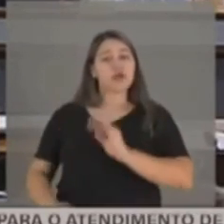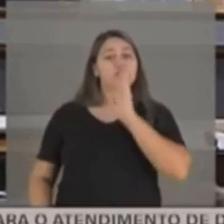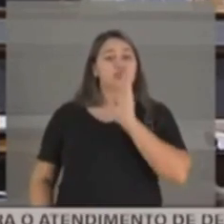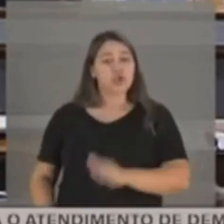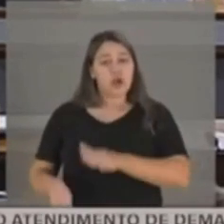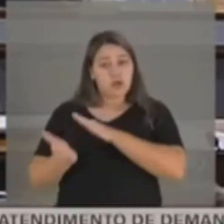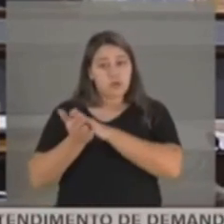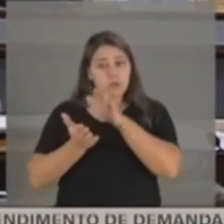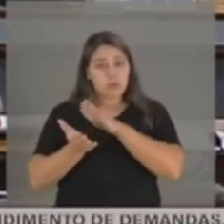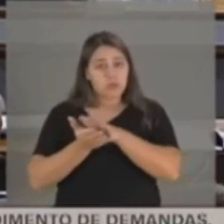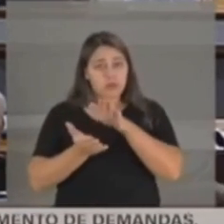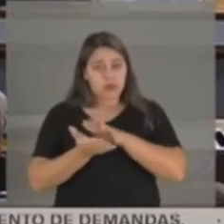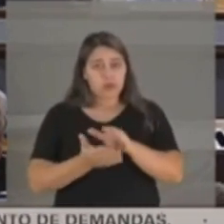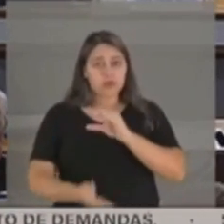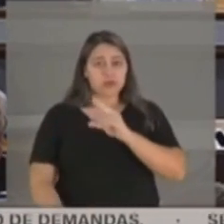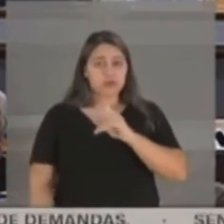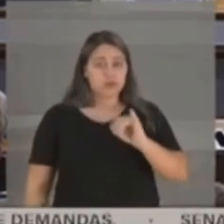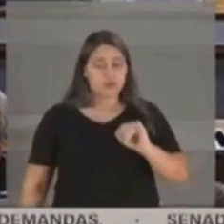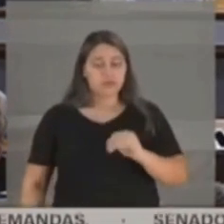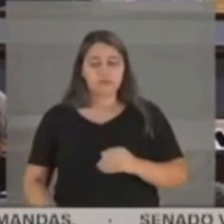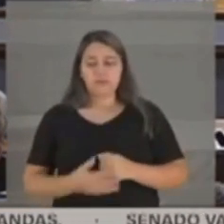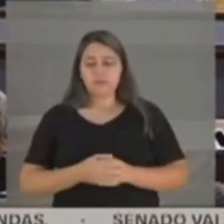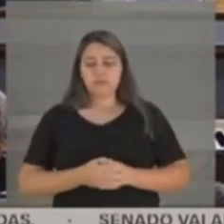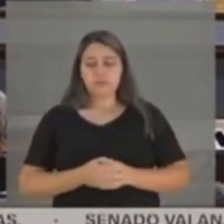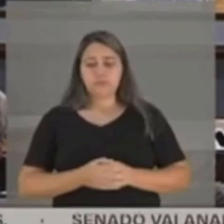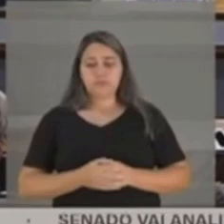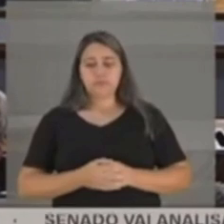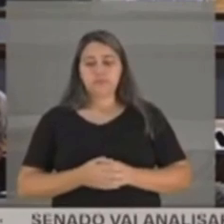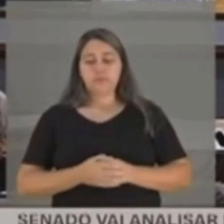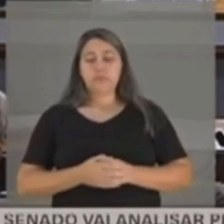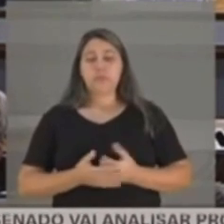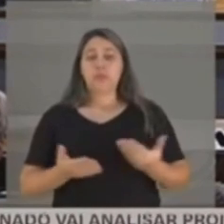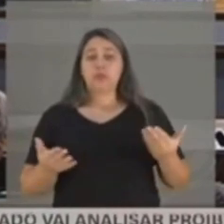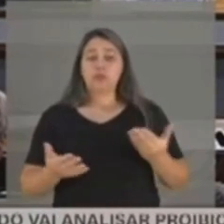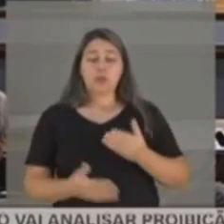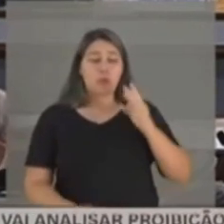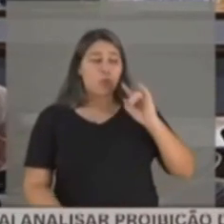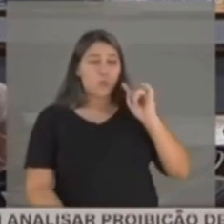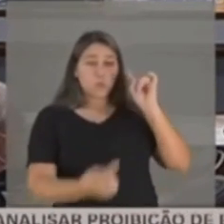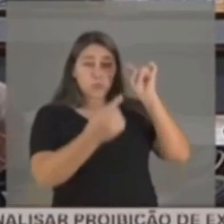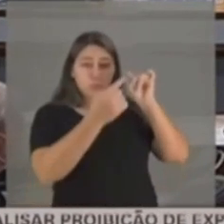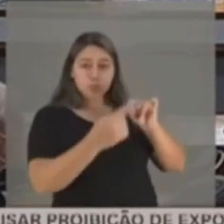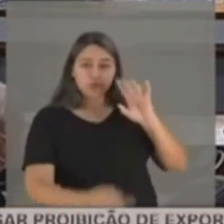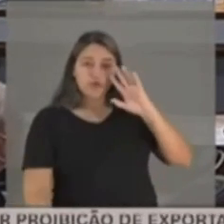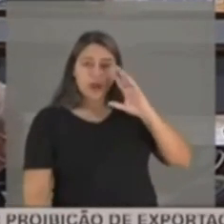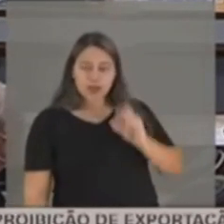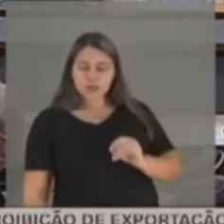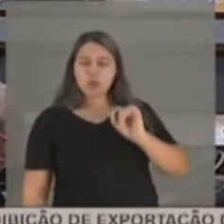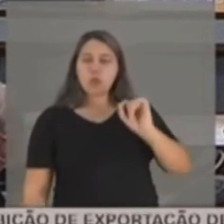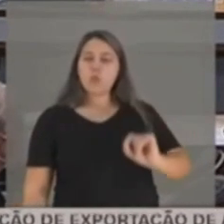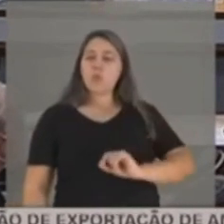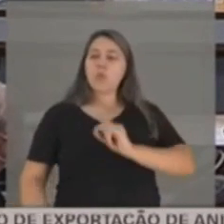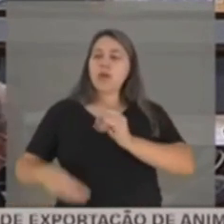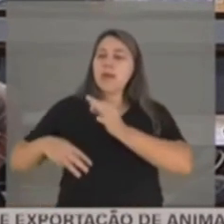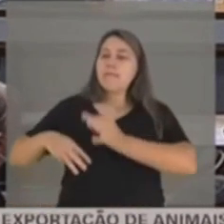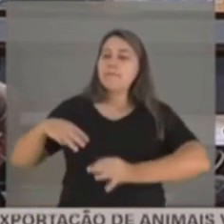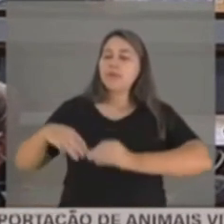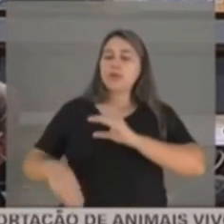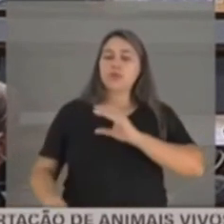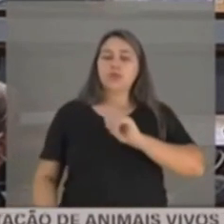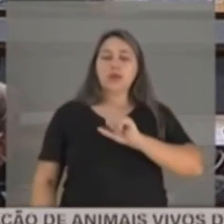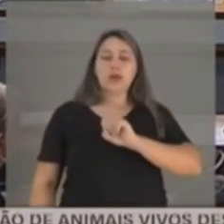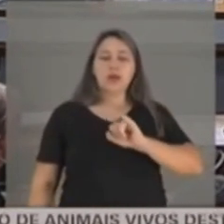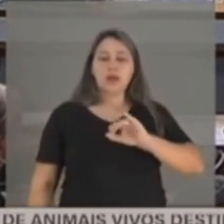publicadas pela comissão parlamentar de inquérito. Como uma razão a mais para que o ministro Cássio